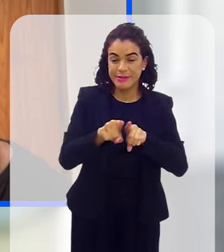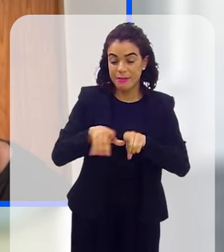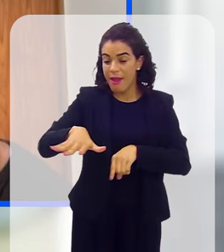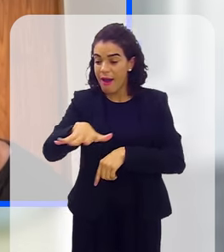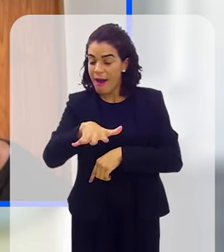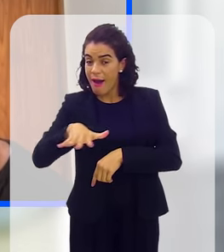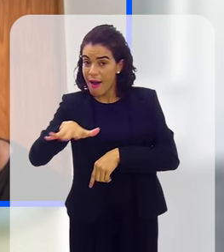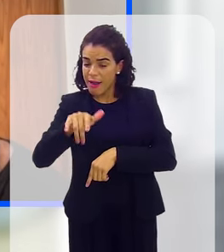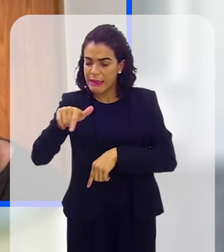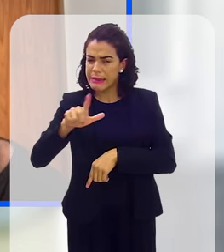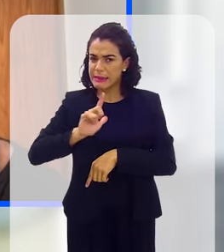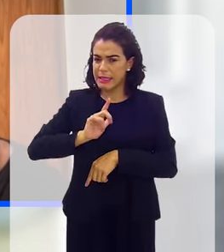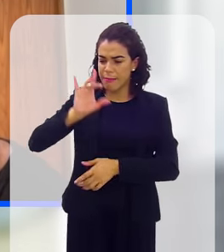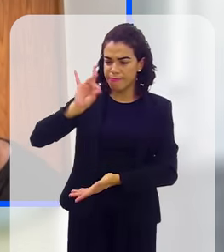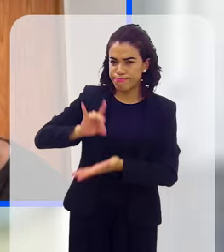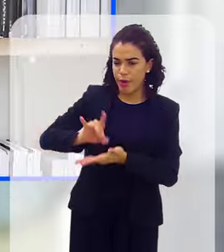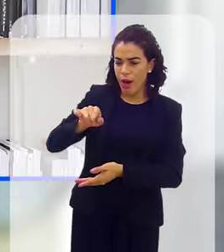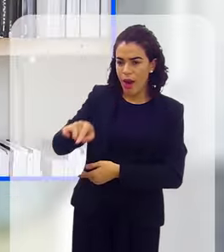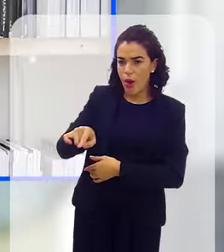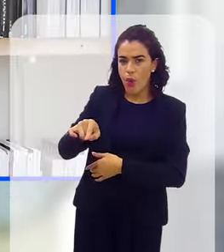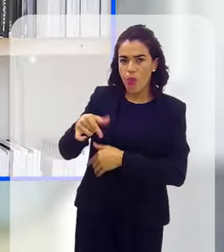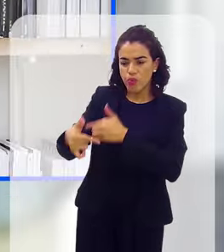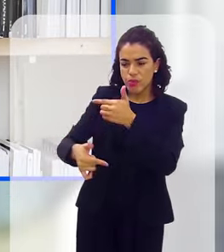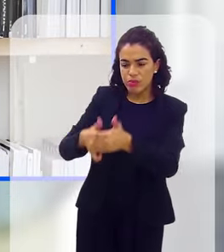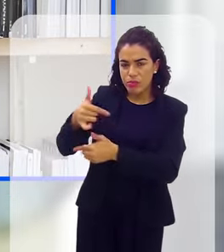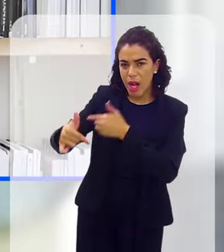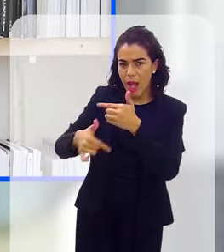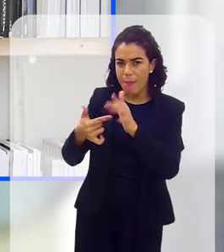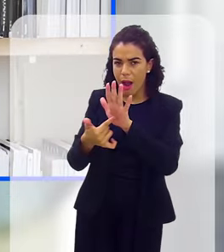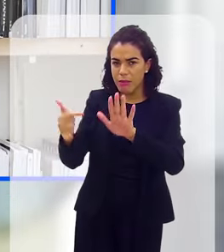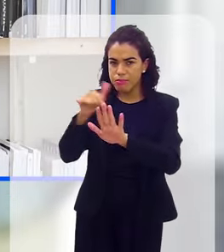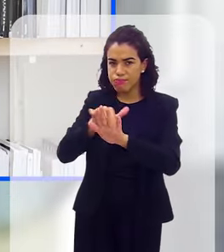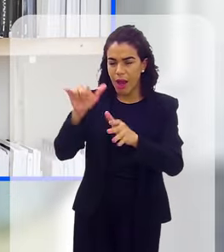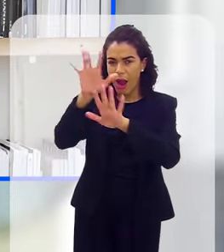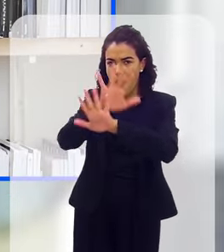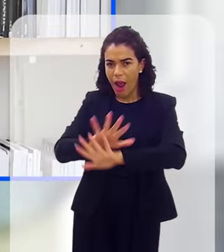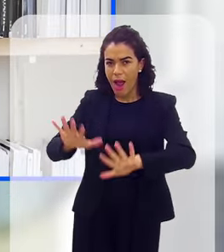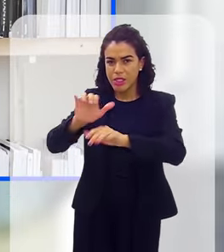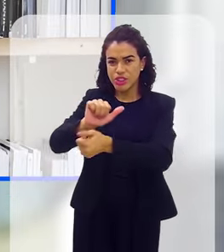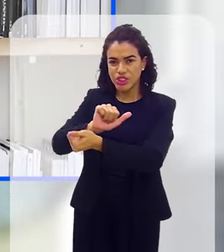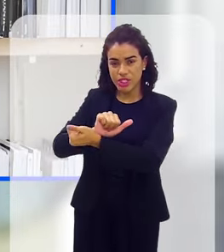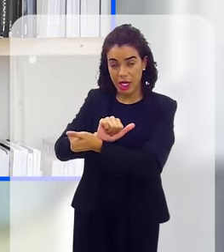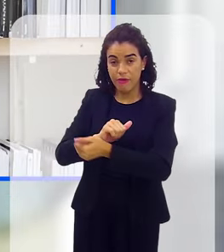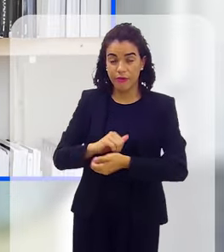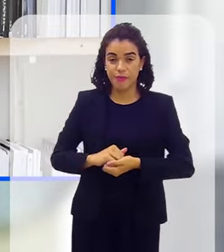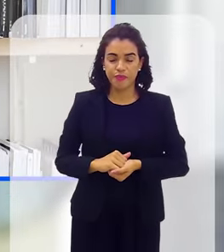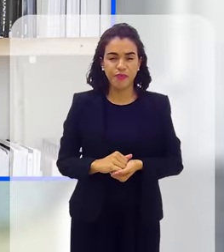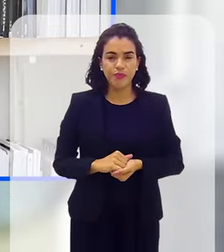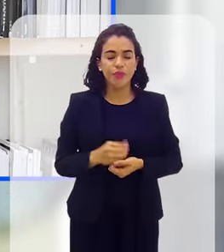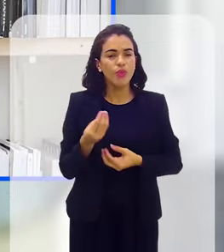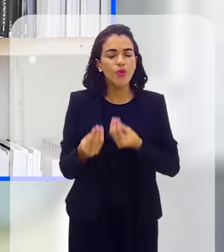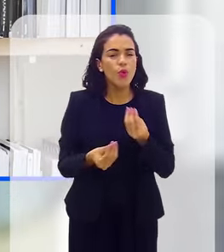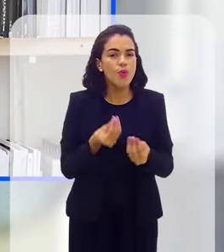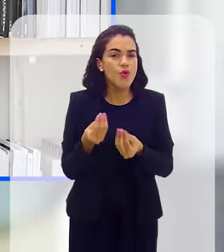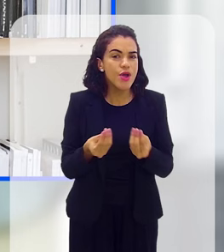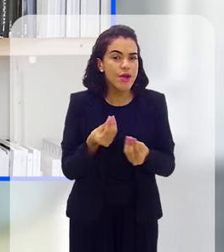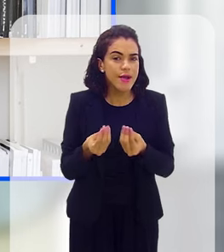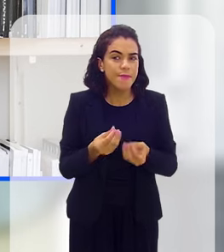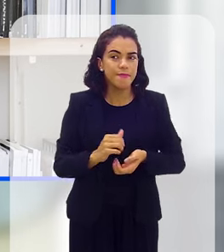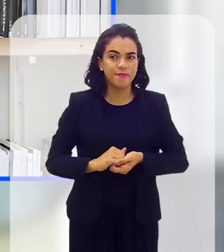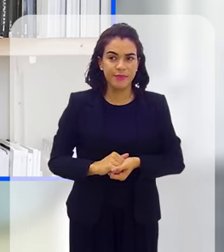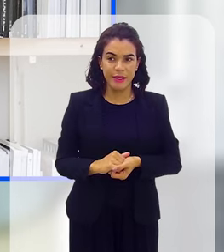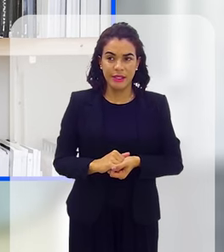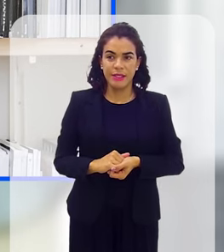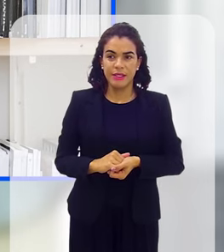realmente existe uma prática que pode ser considerada. Fala um pouquinho para a gente como é que é o trabalho de fiscalização do